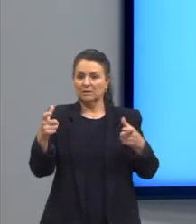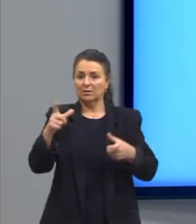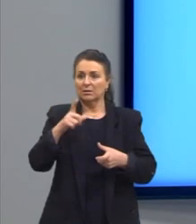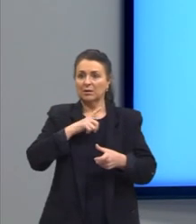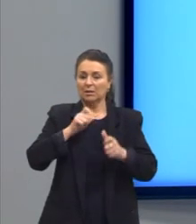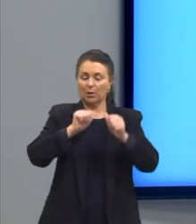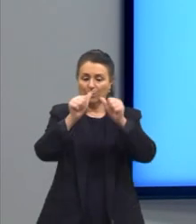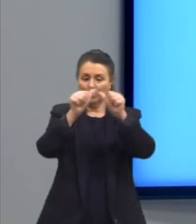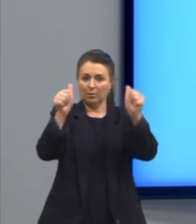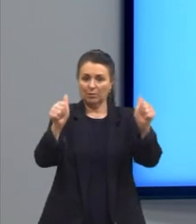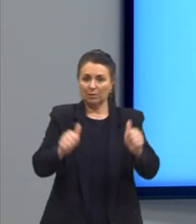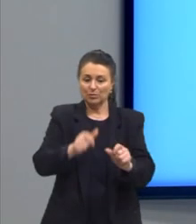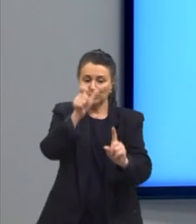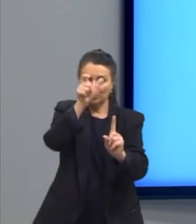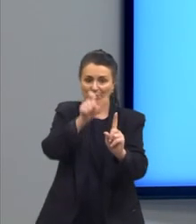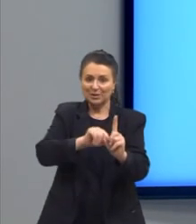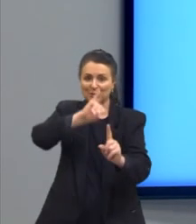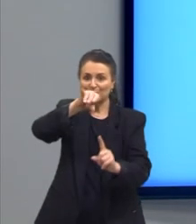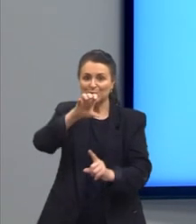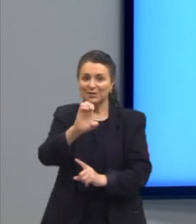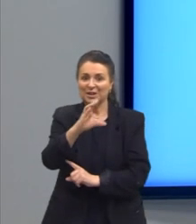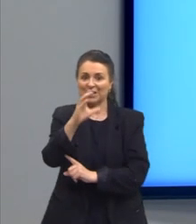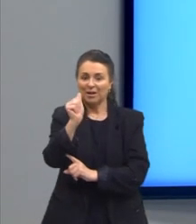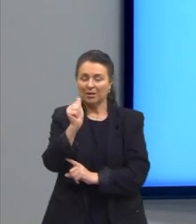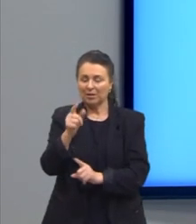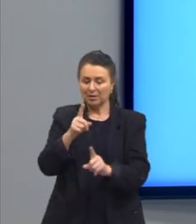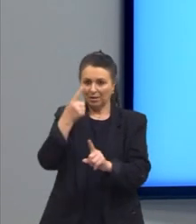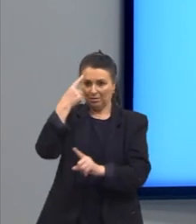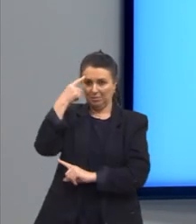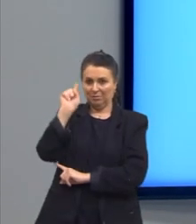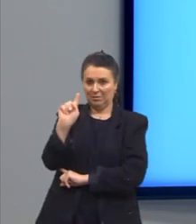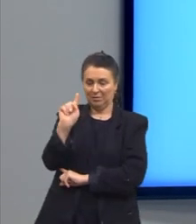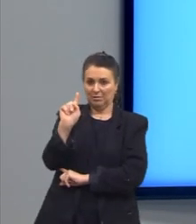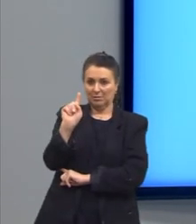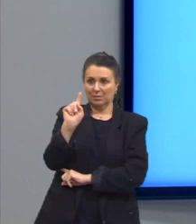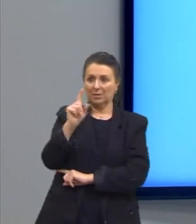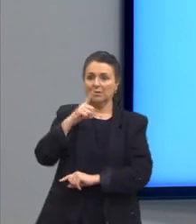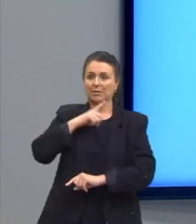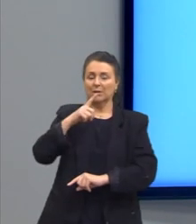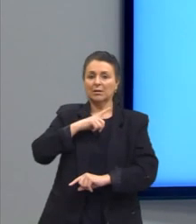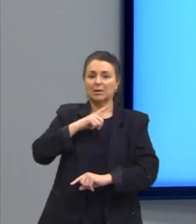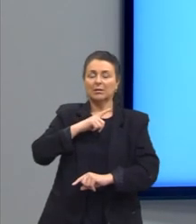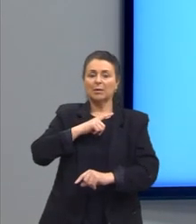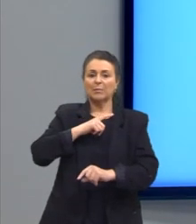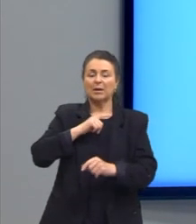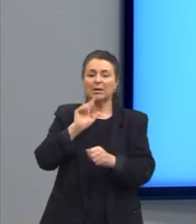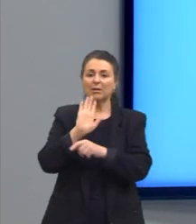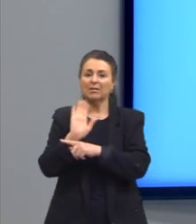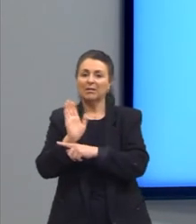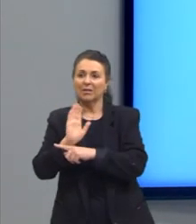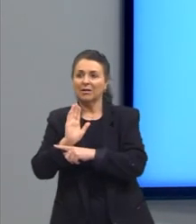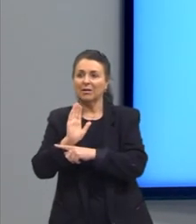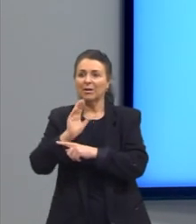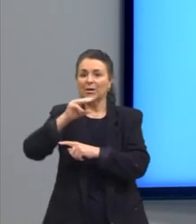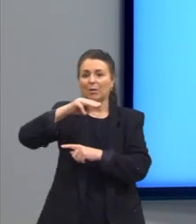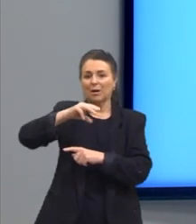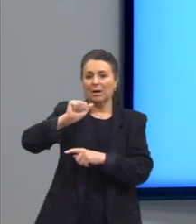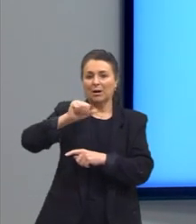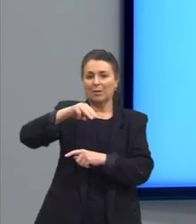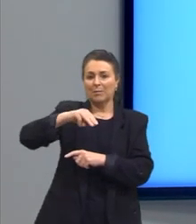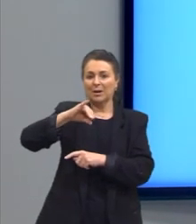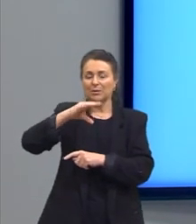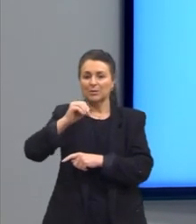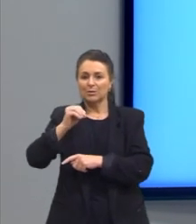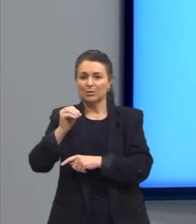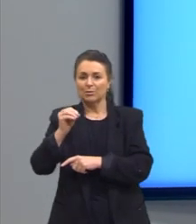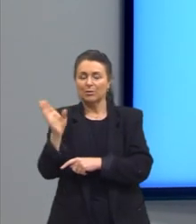aqui uma imagem do personagem Jeca Tatu, que serviu de inspiração para um ator e cineasta, a Mácio Mazaropi, que,